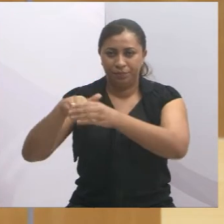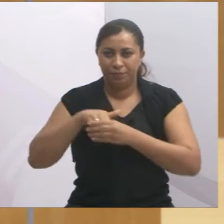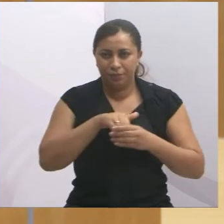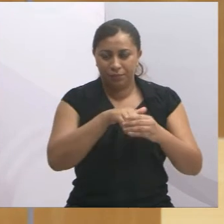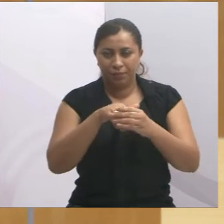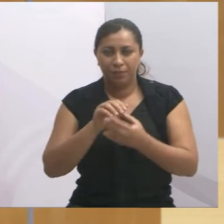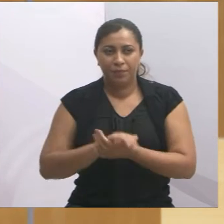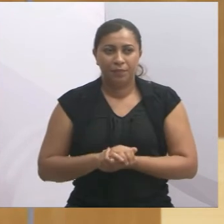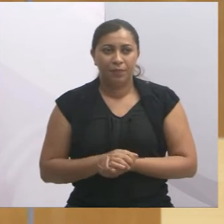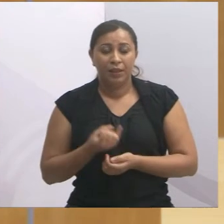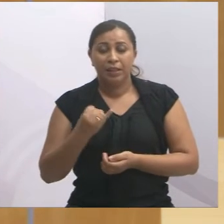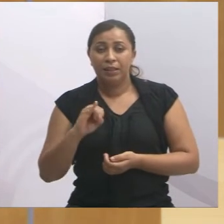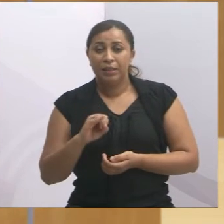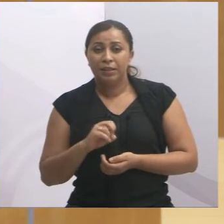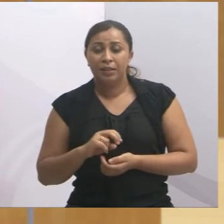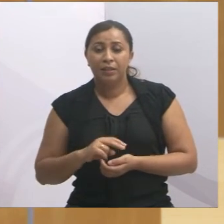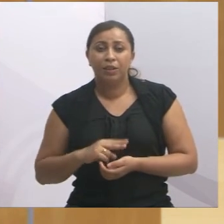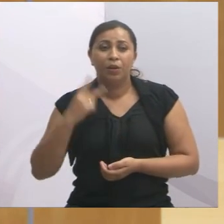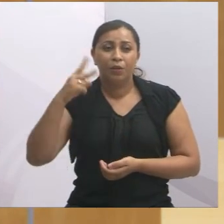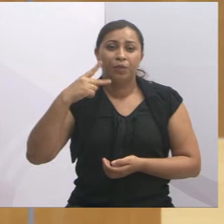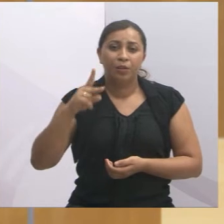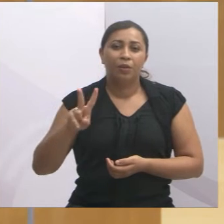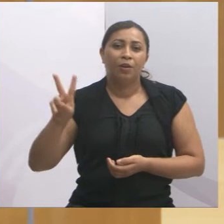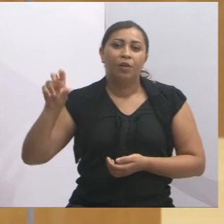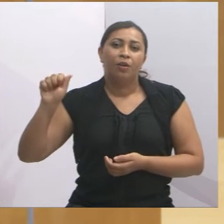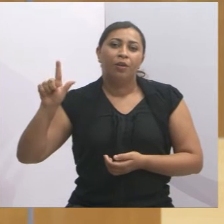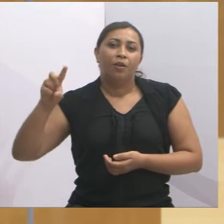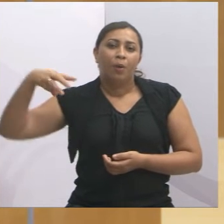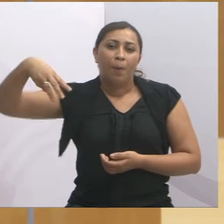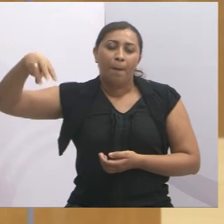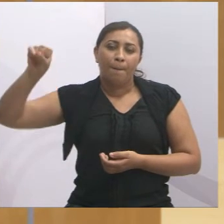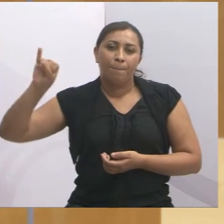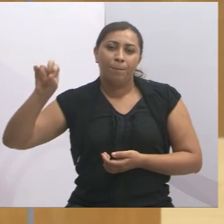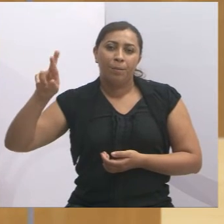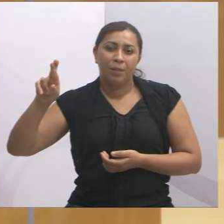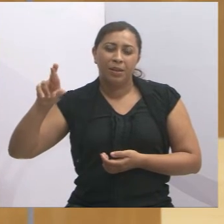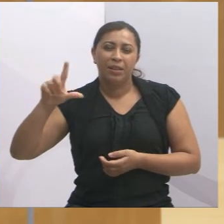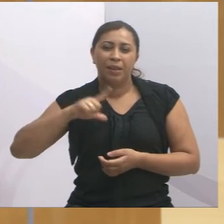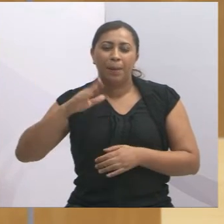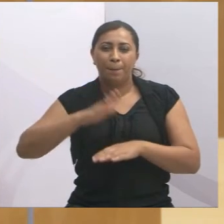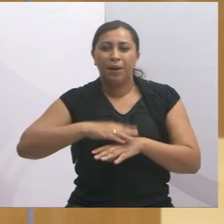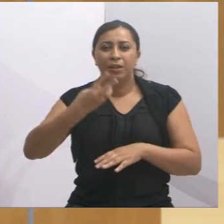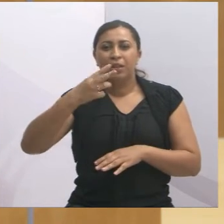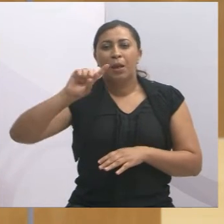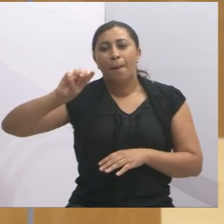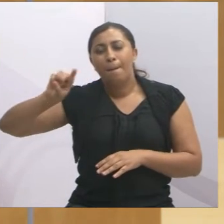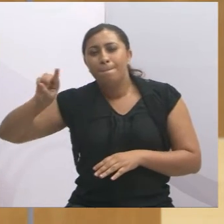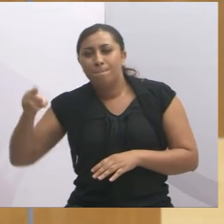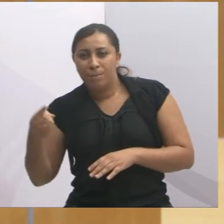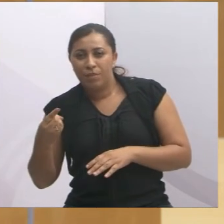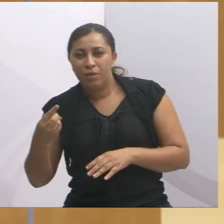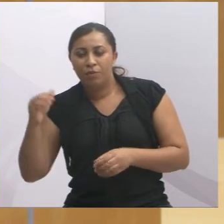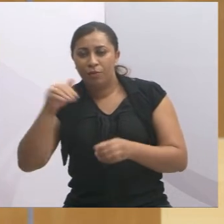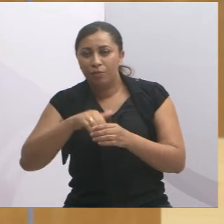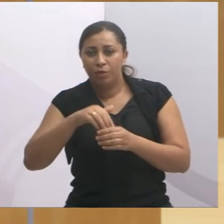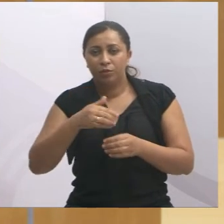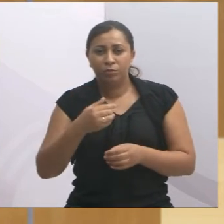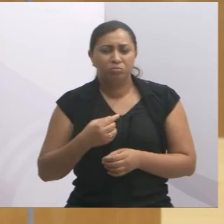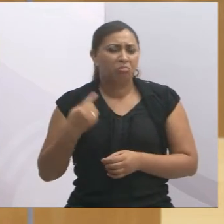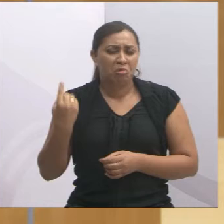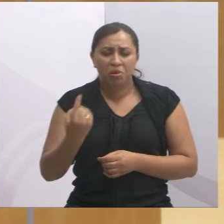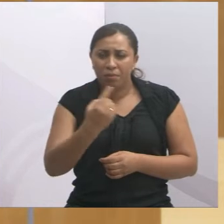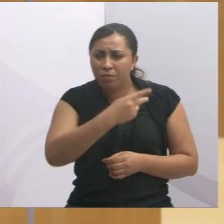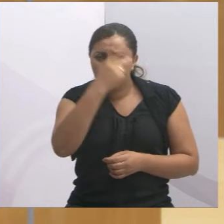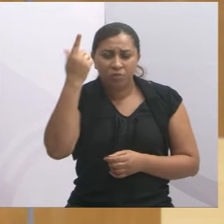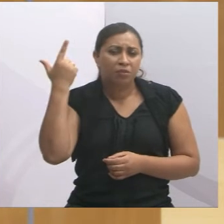que agora, se o vereador Valmir consegue em duas eleições, ter mais de 3 mil votos, qualquer um aqui consegue, é só